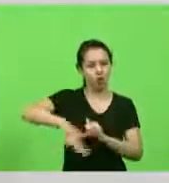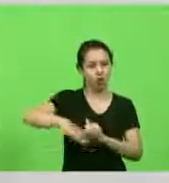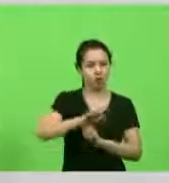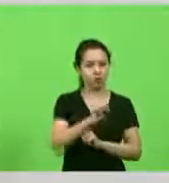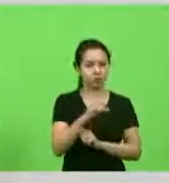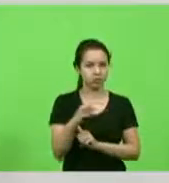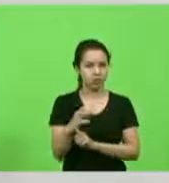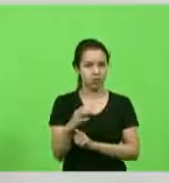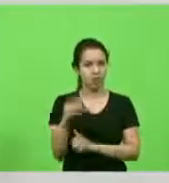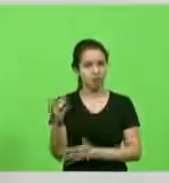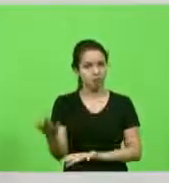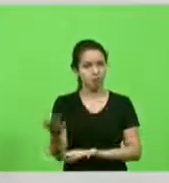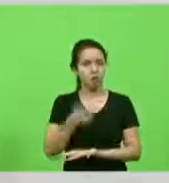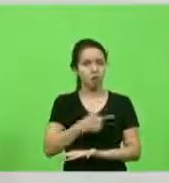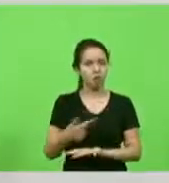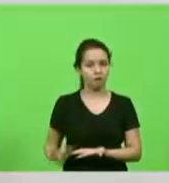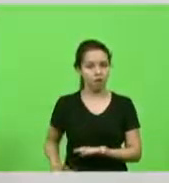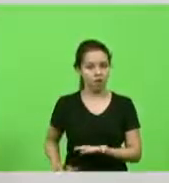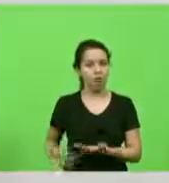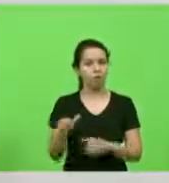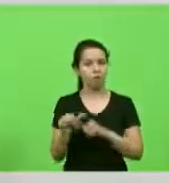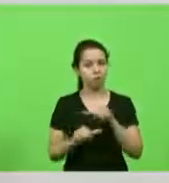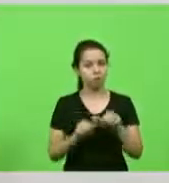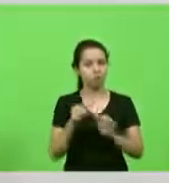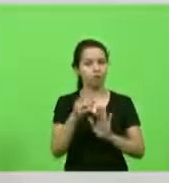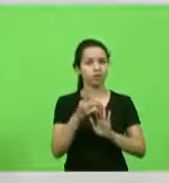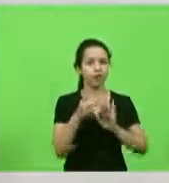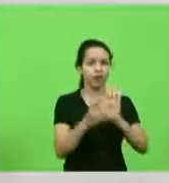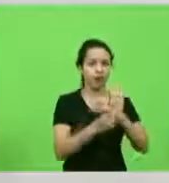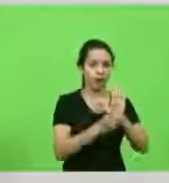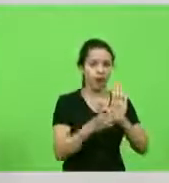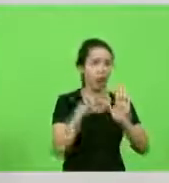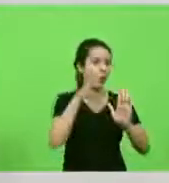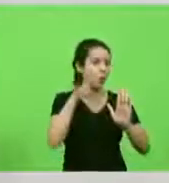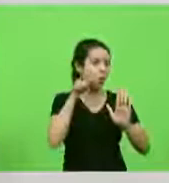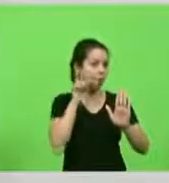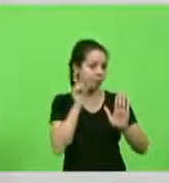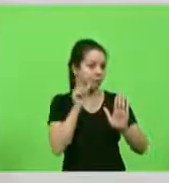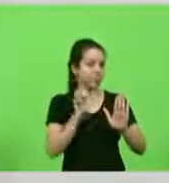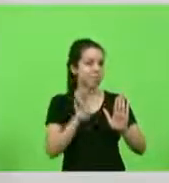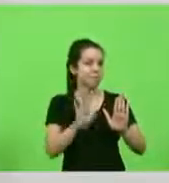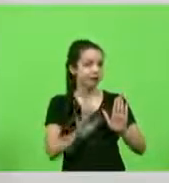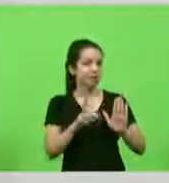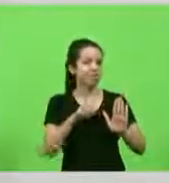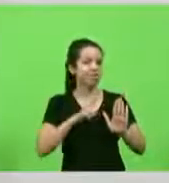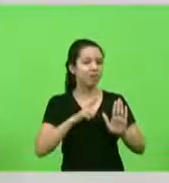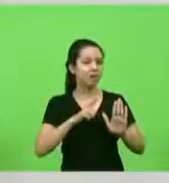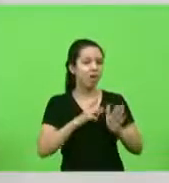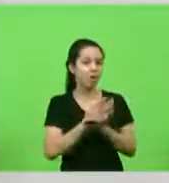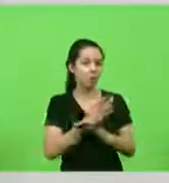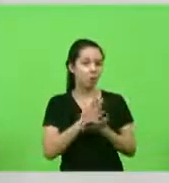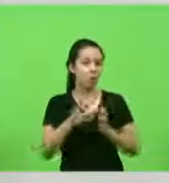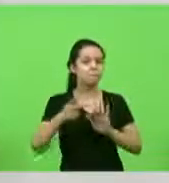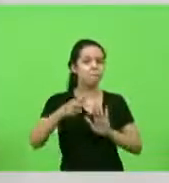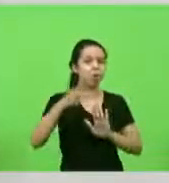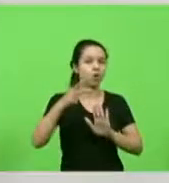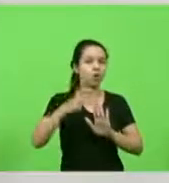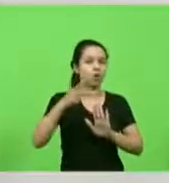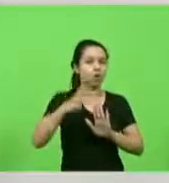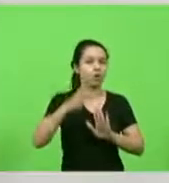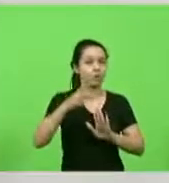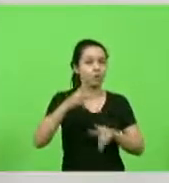através de um decreto na data de ontem mas ainda há portarias proibindo atividade